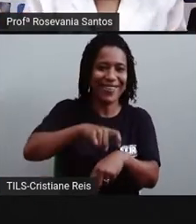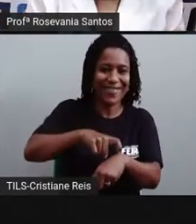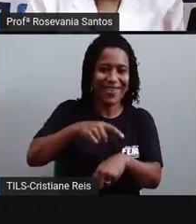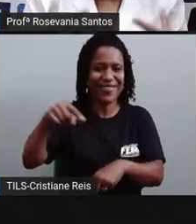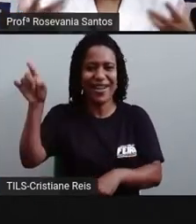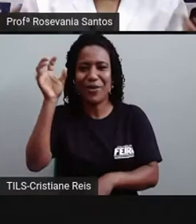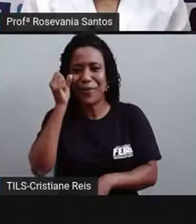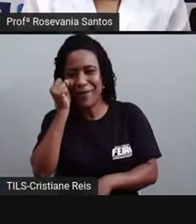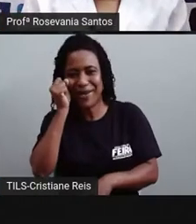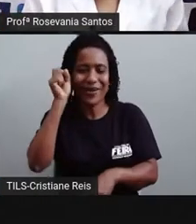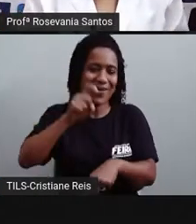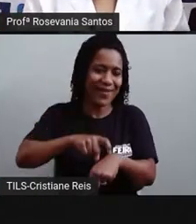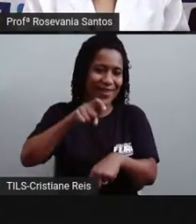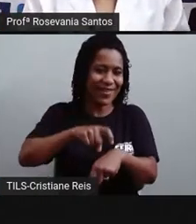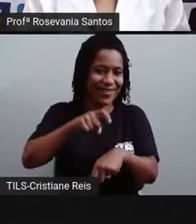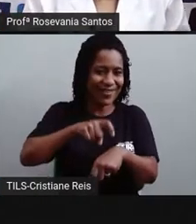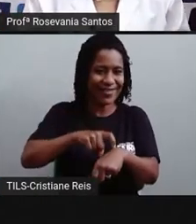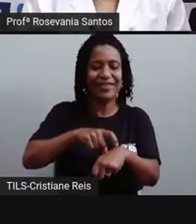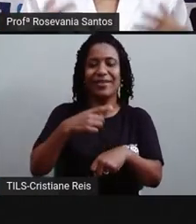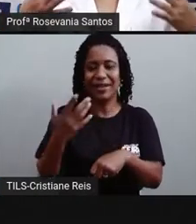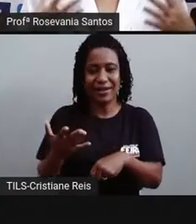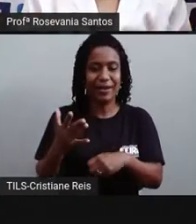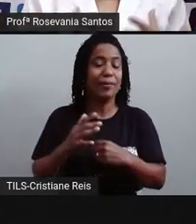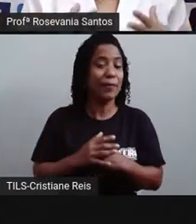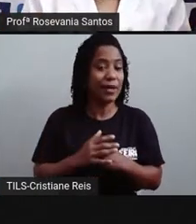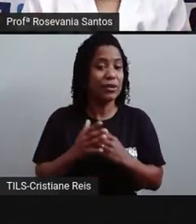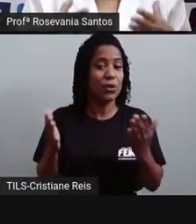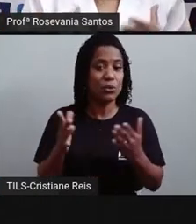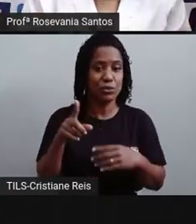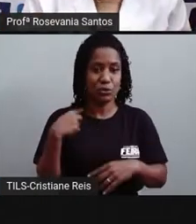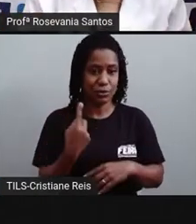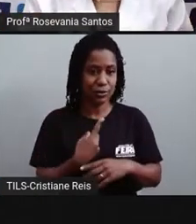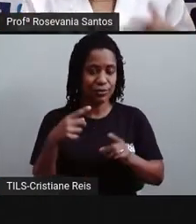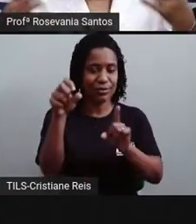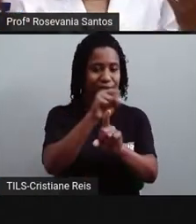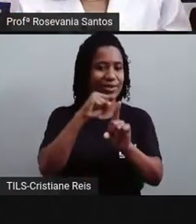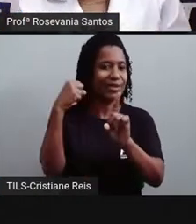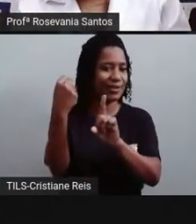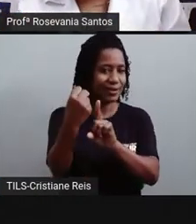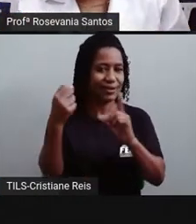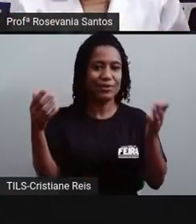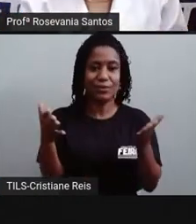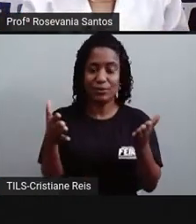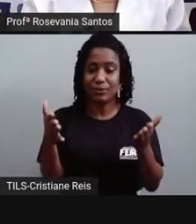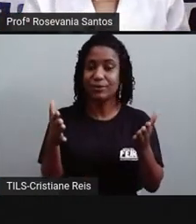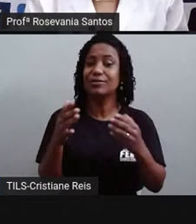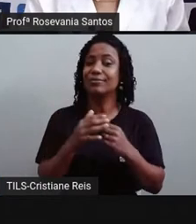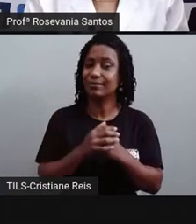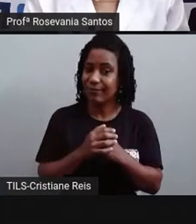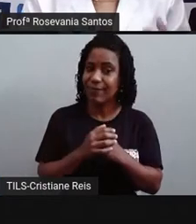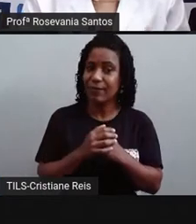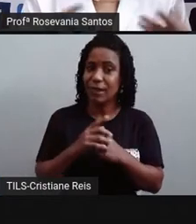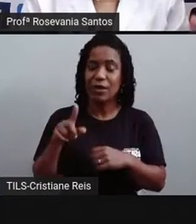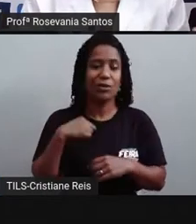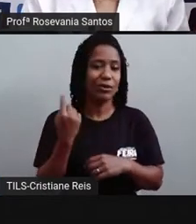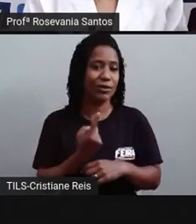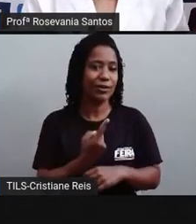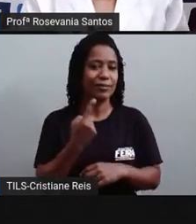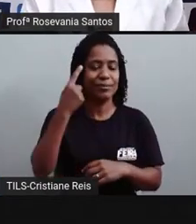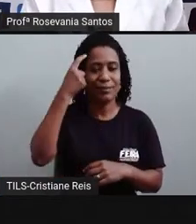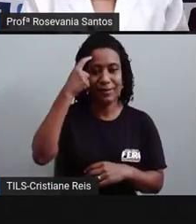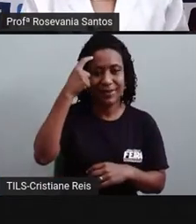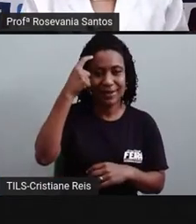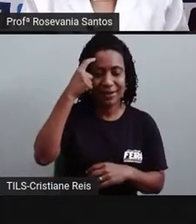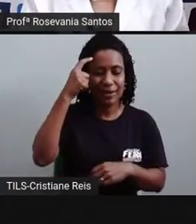hoje, que vive nessa sociedade mais moderna, nós não conseguimos, né? Viver sem estar o tempo todo ali,